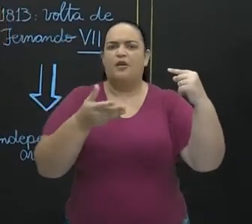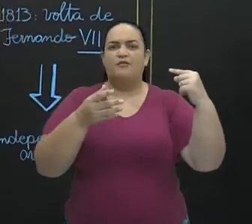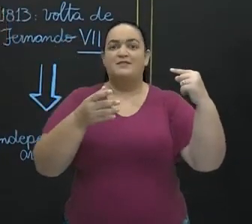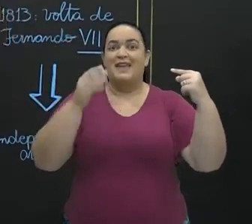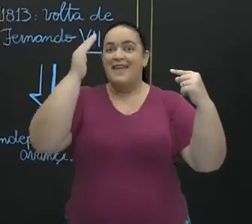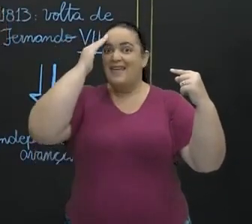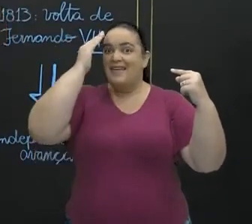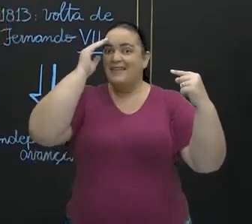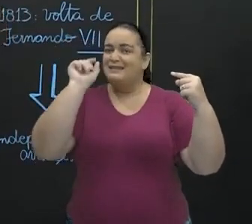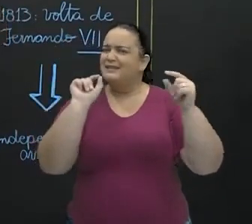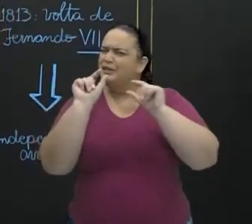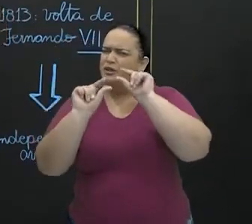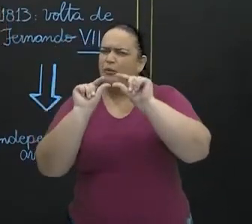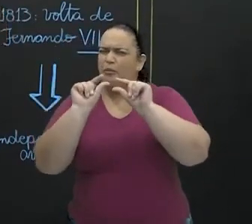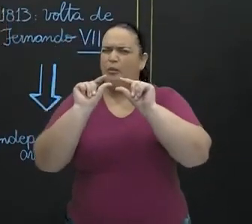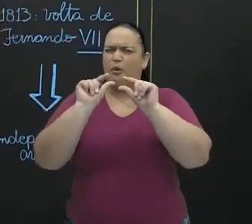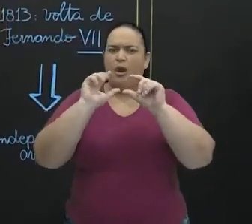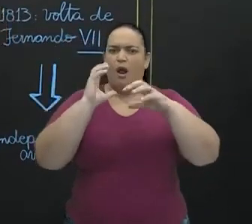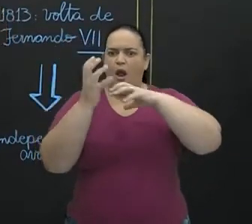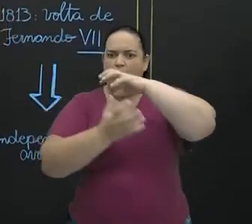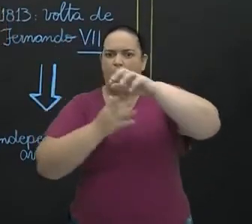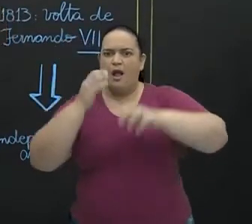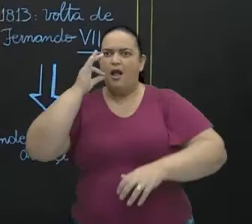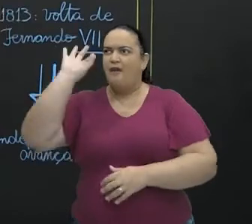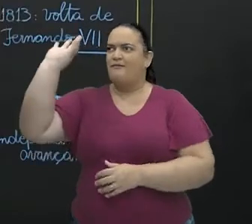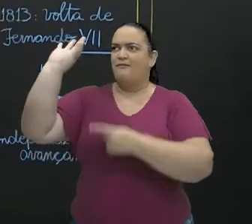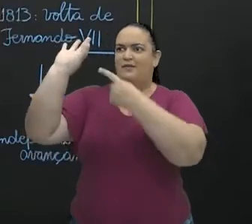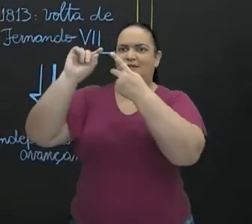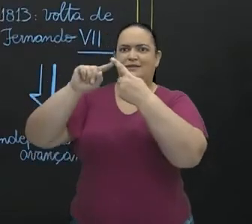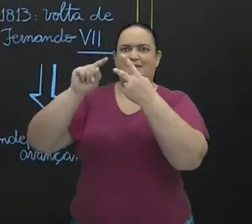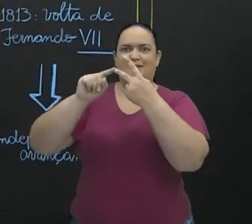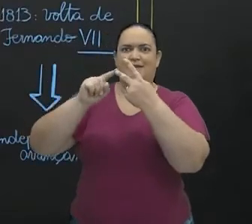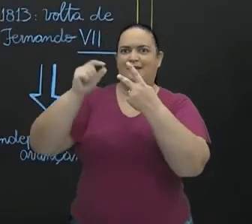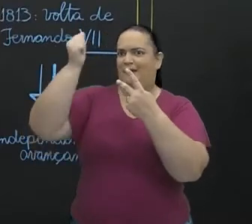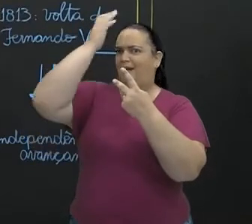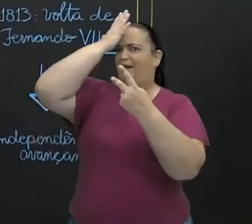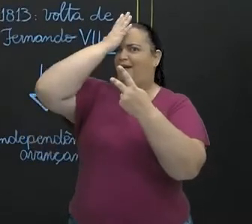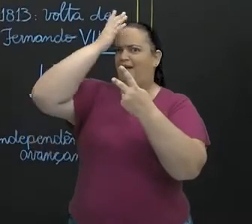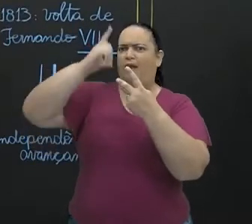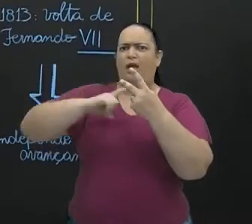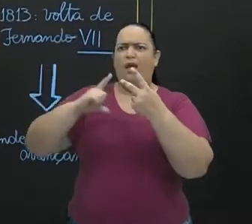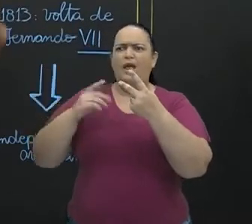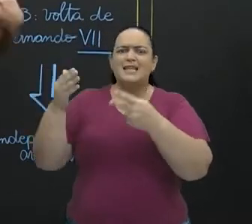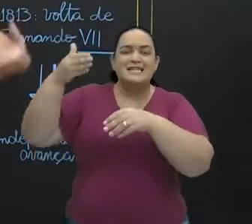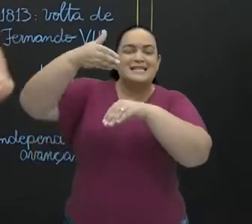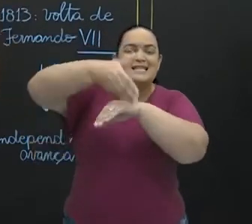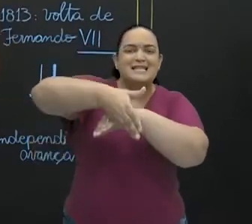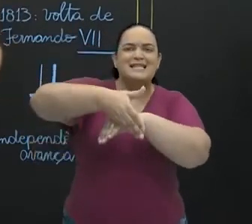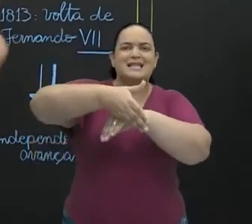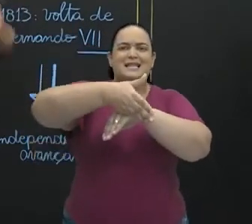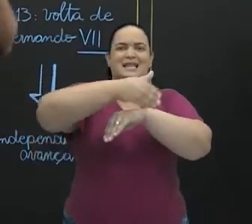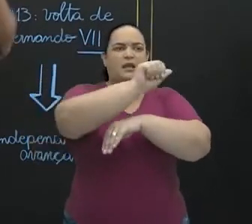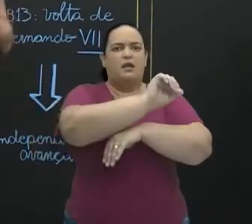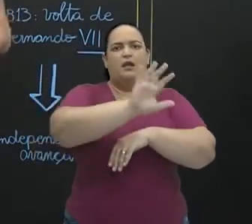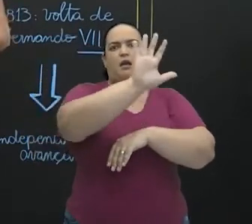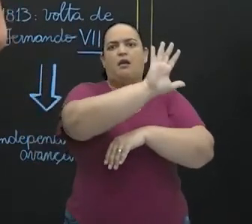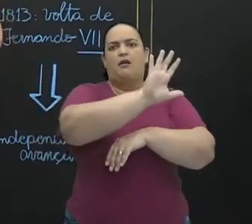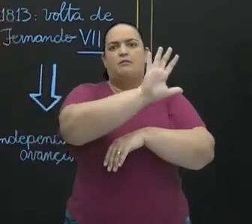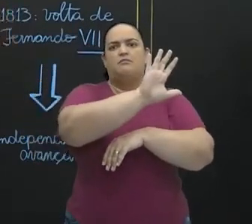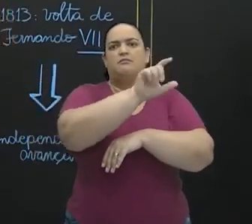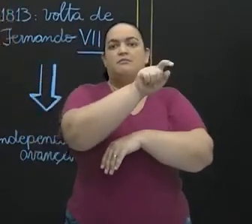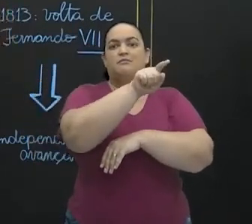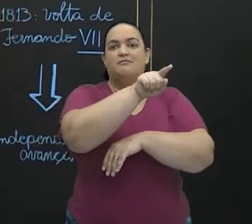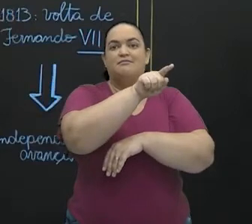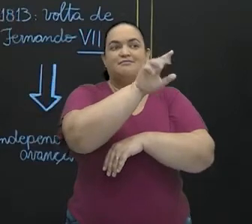é que a Revolução Francesa e as ideias do iluminismo tiveram uma relação com transformações muito importantes no continente americano. Mais